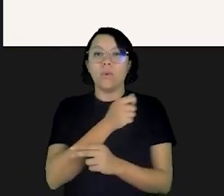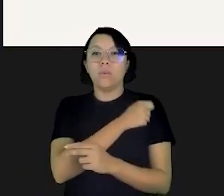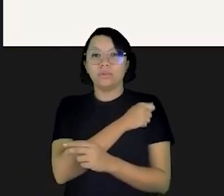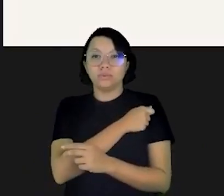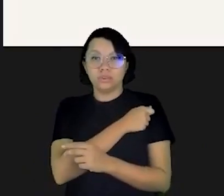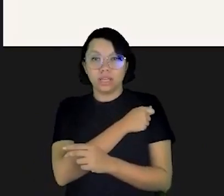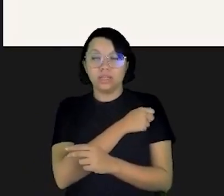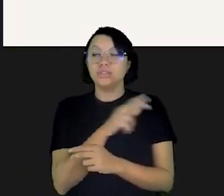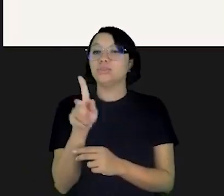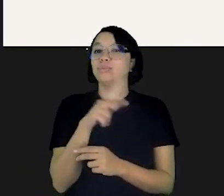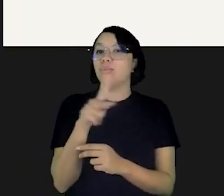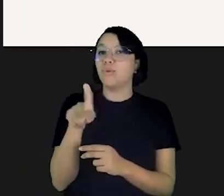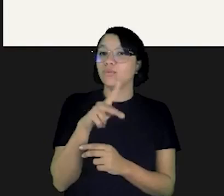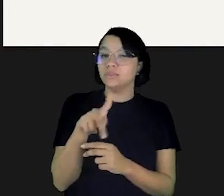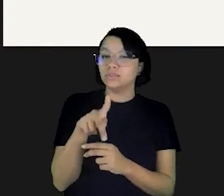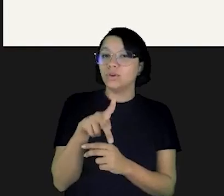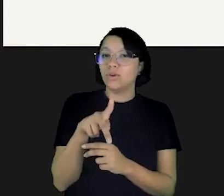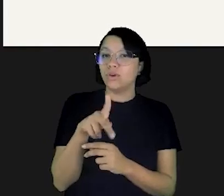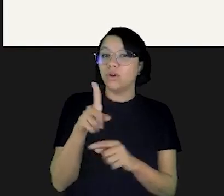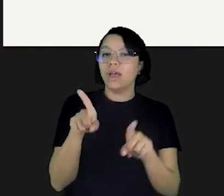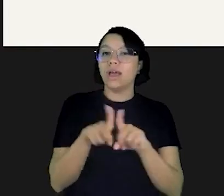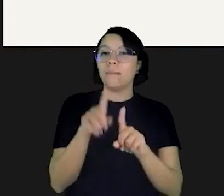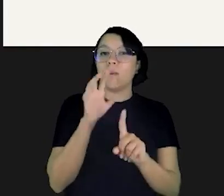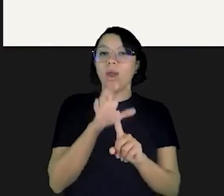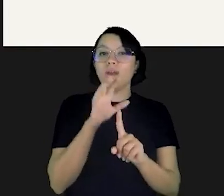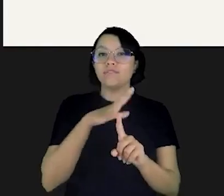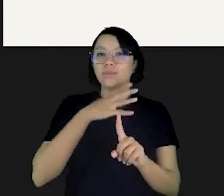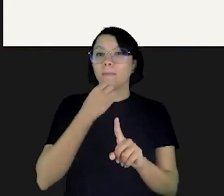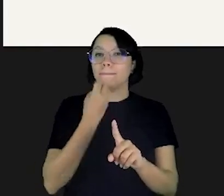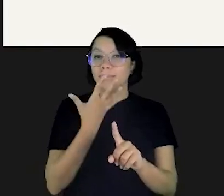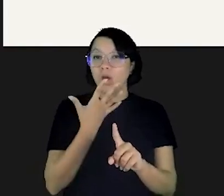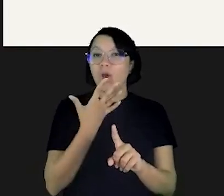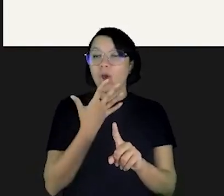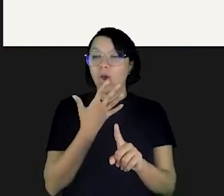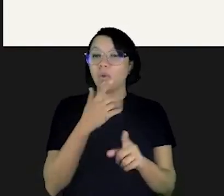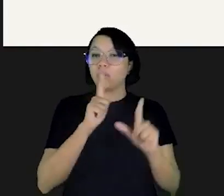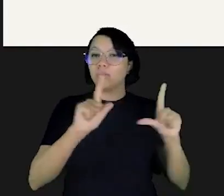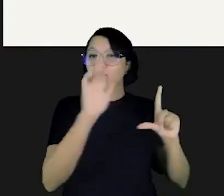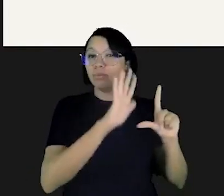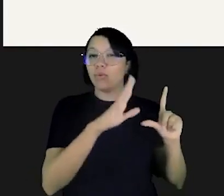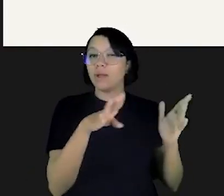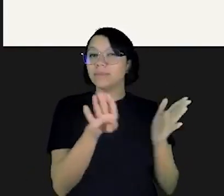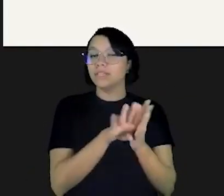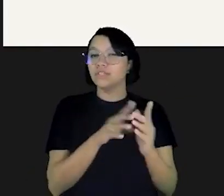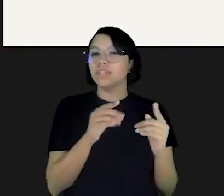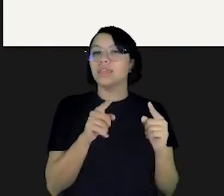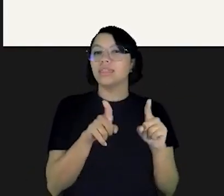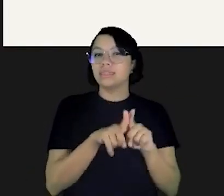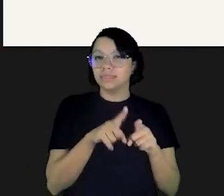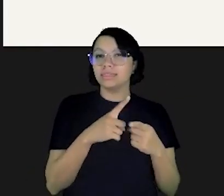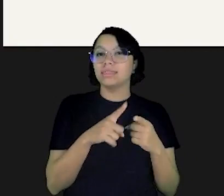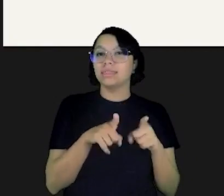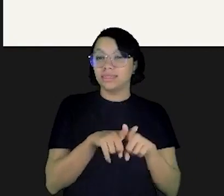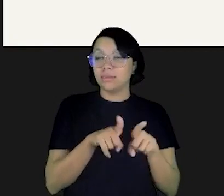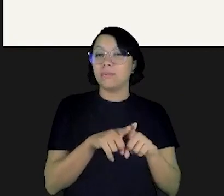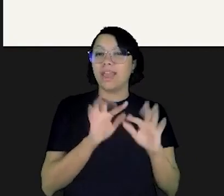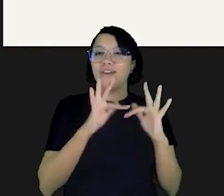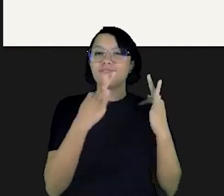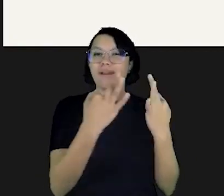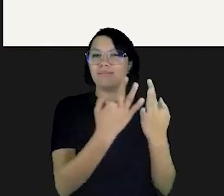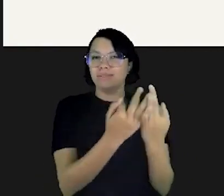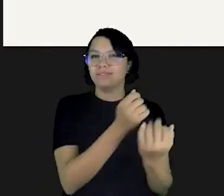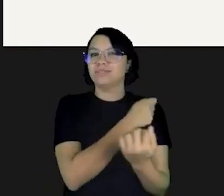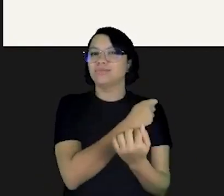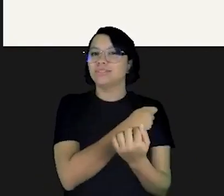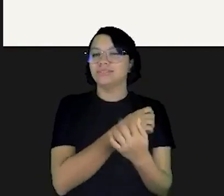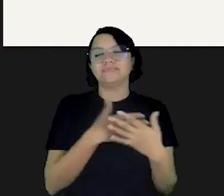termos de letramento financeiro para os estudantes para os professores e que os efeitos positivos do programa também tem